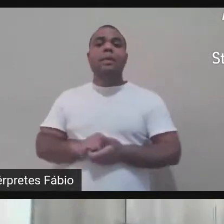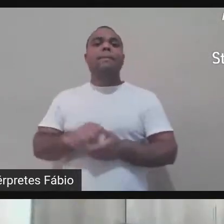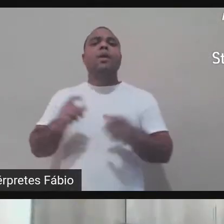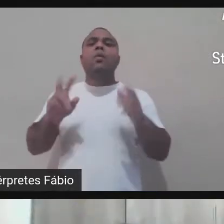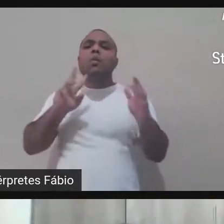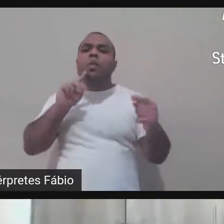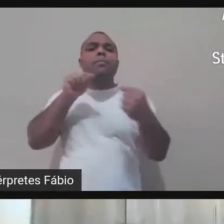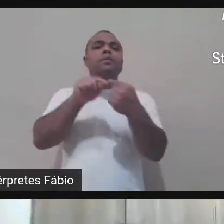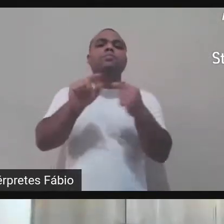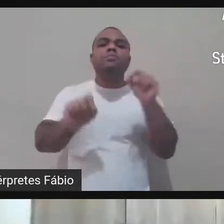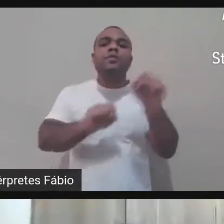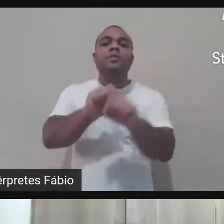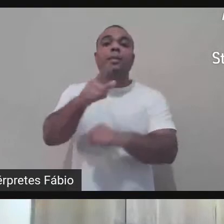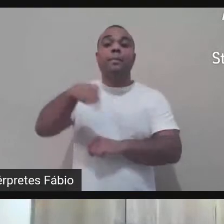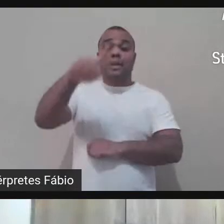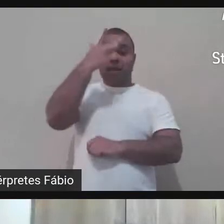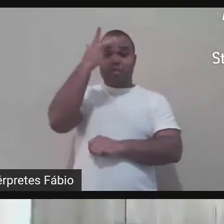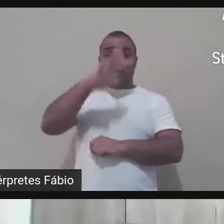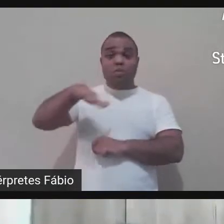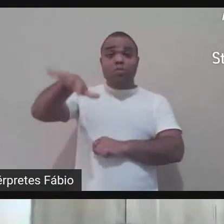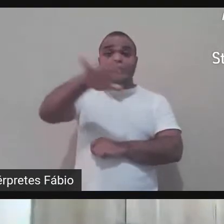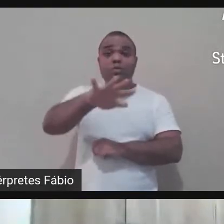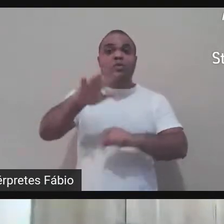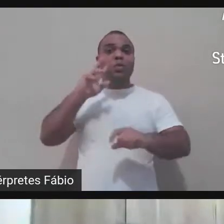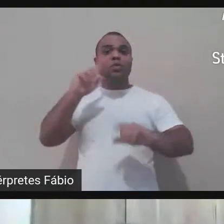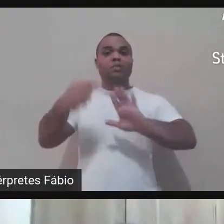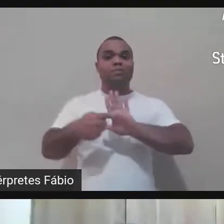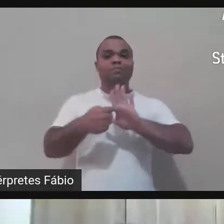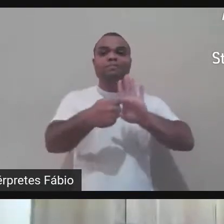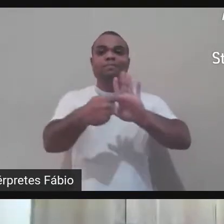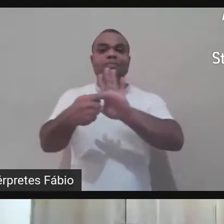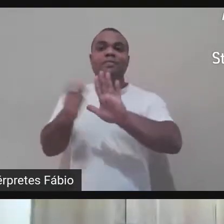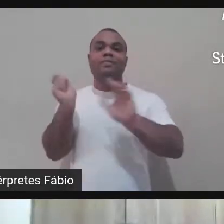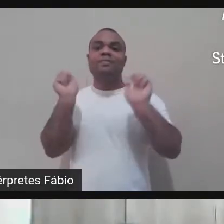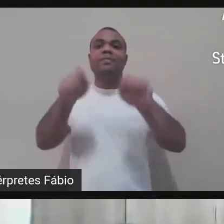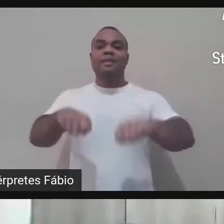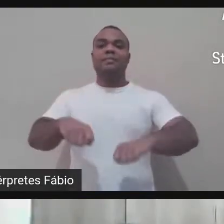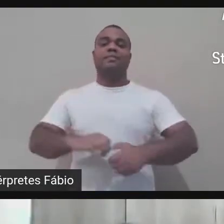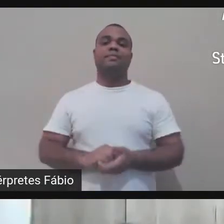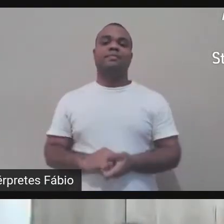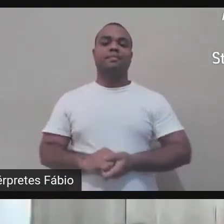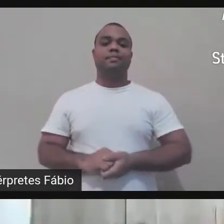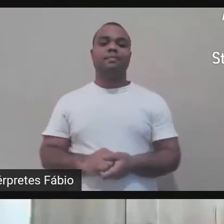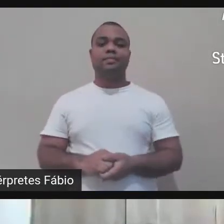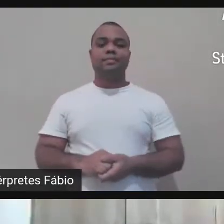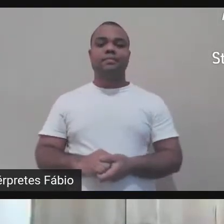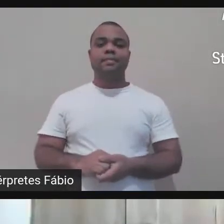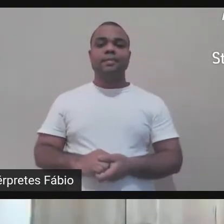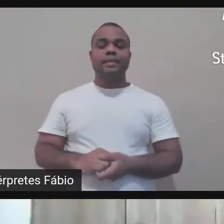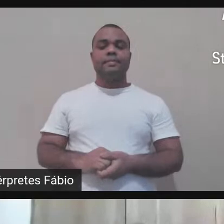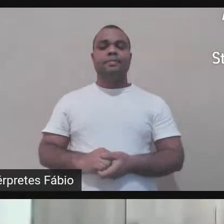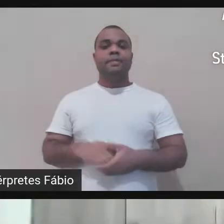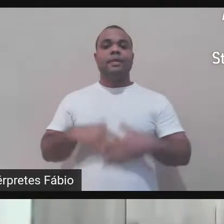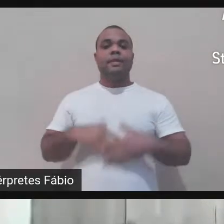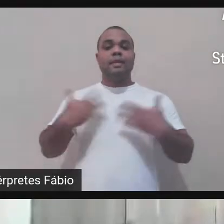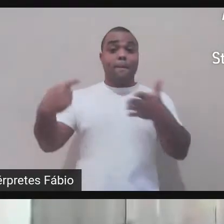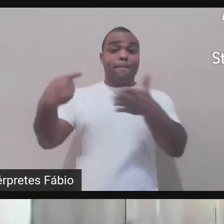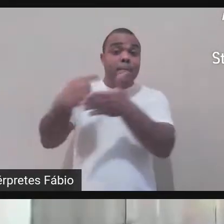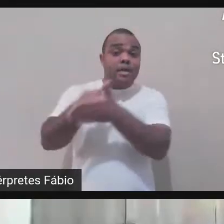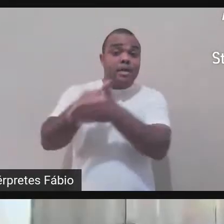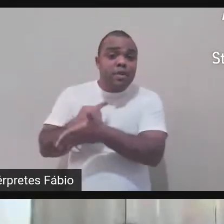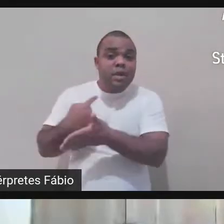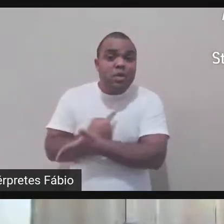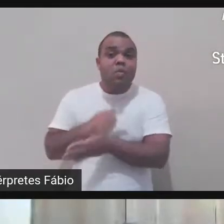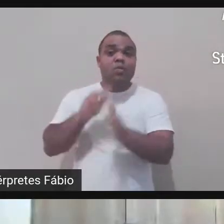final da transmissão, receberemos as perguntas dos espectadores. Quem desejar enviar a pergunta por